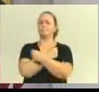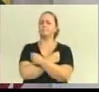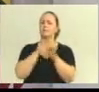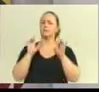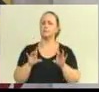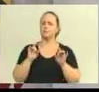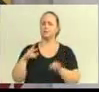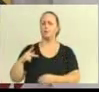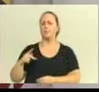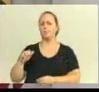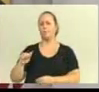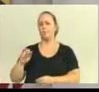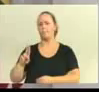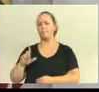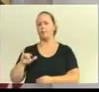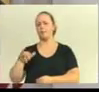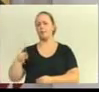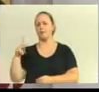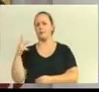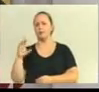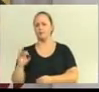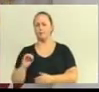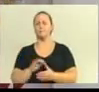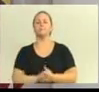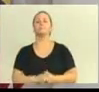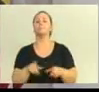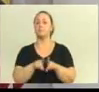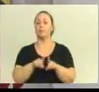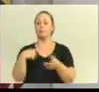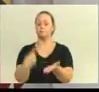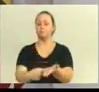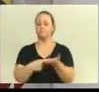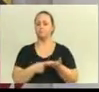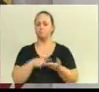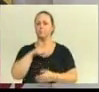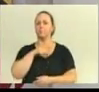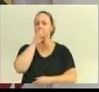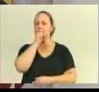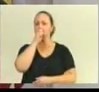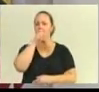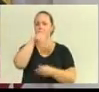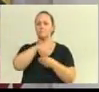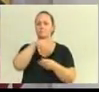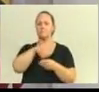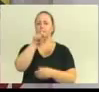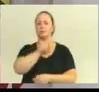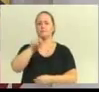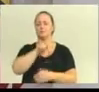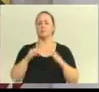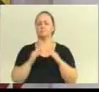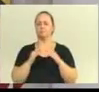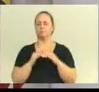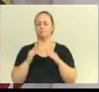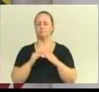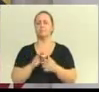liderança comunitária da Vila Bomberg, e desde já convocar todos que lá residem para o próximo sábado às eleições da Associação de Moradores, o Paulinho que representa a Chapa 2,